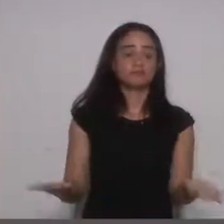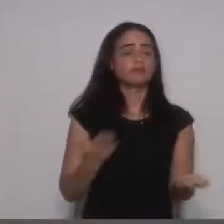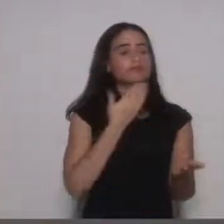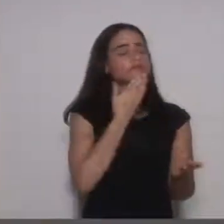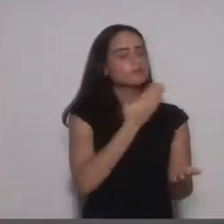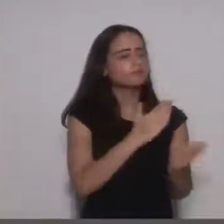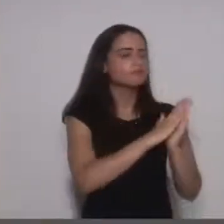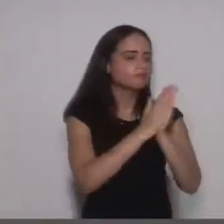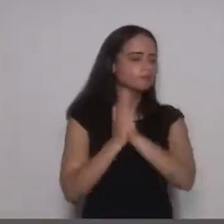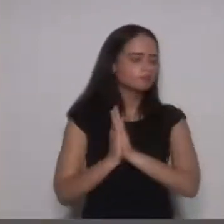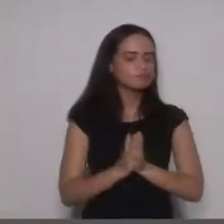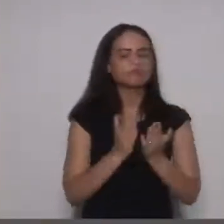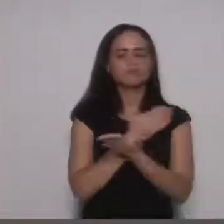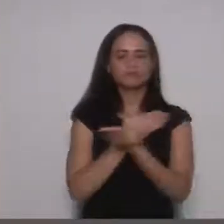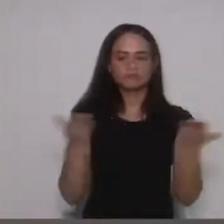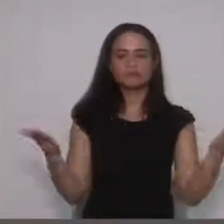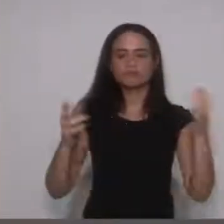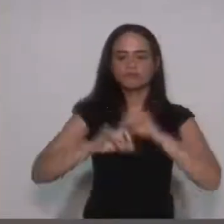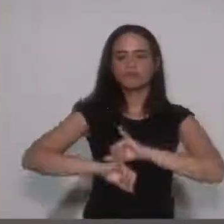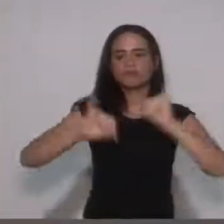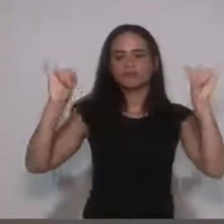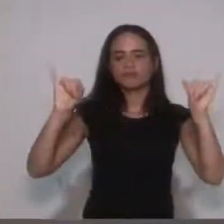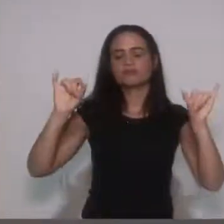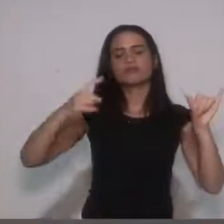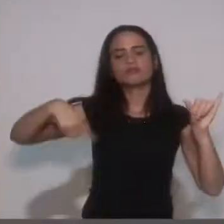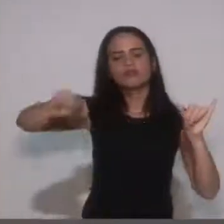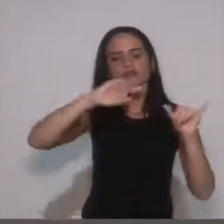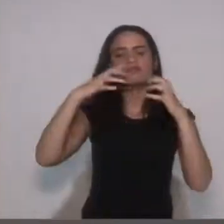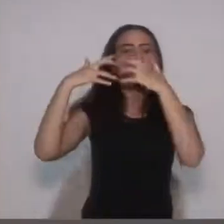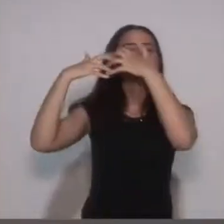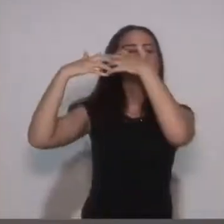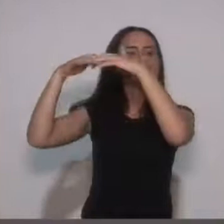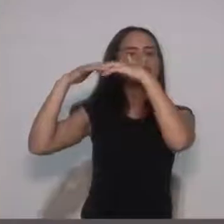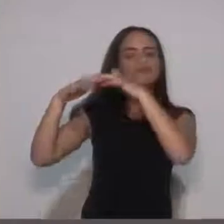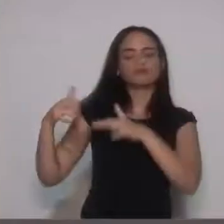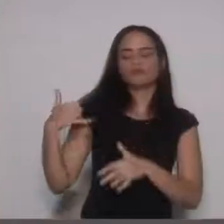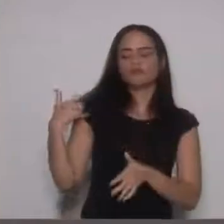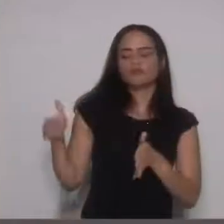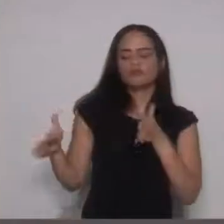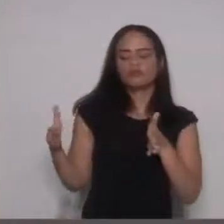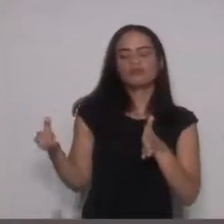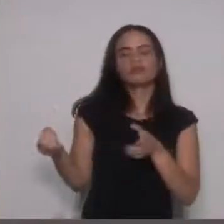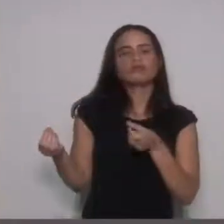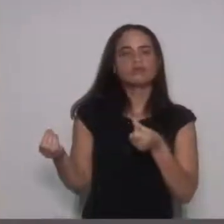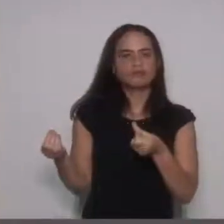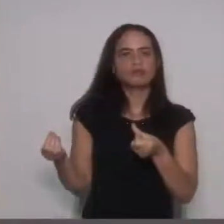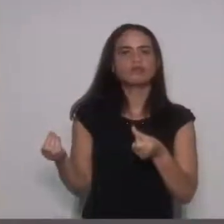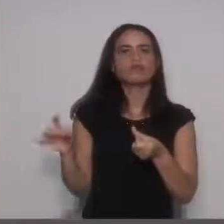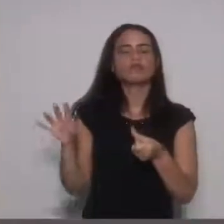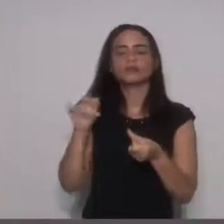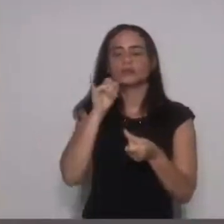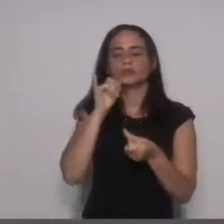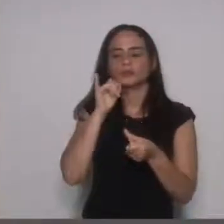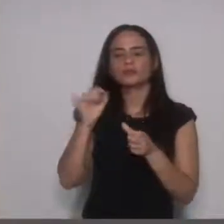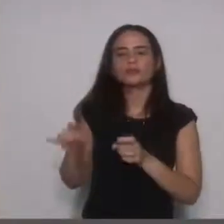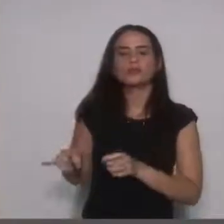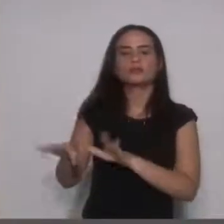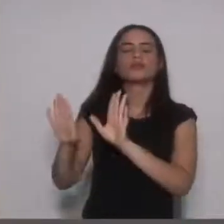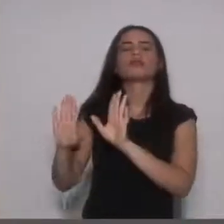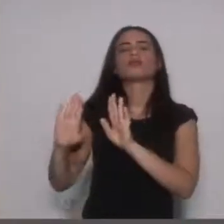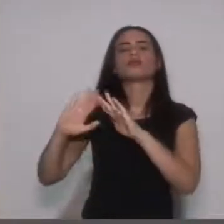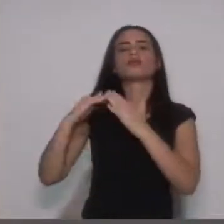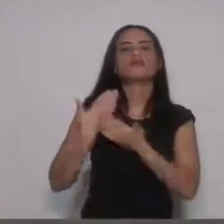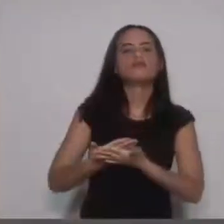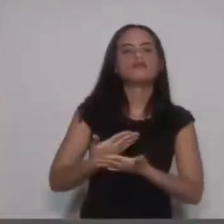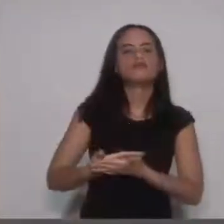trazer também a esse tema para que a gente reflita a primeira infância, não só como aquela discussão coloca a criança na creche ou não coloca na